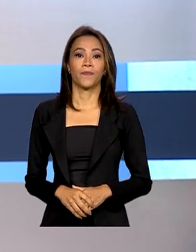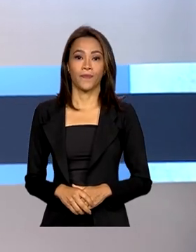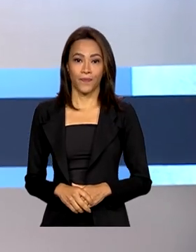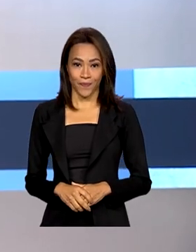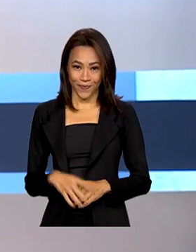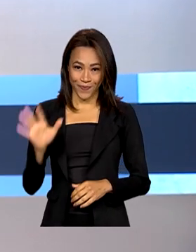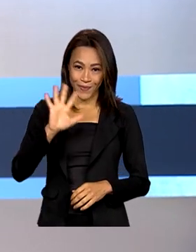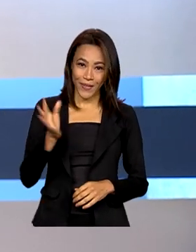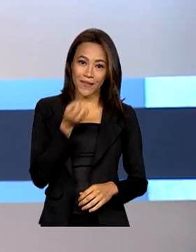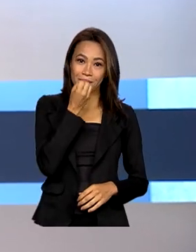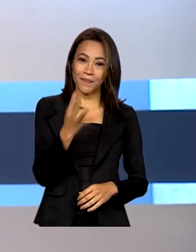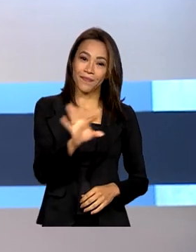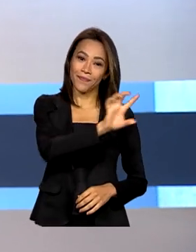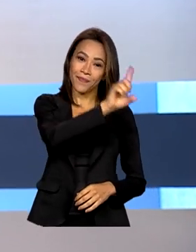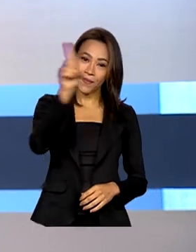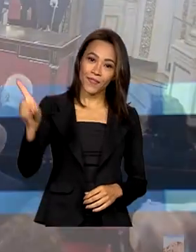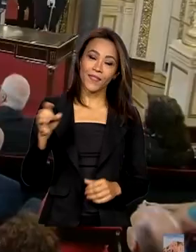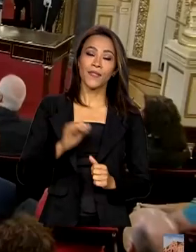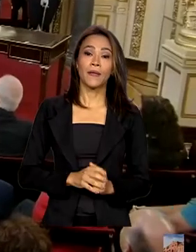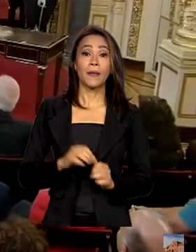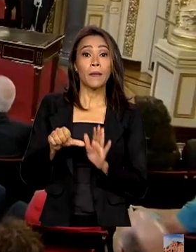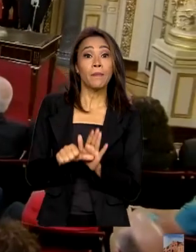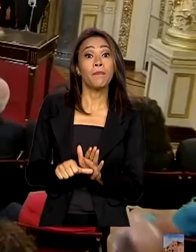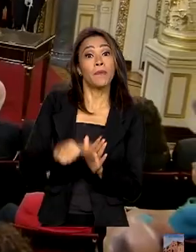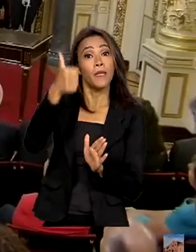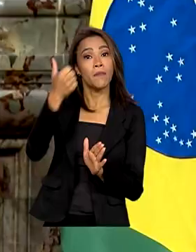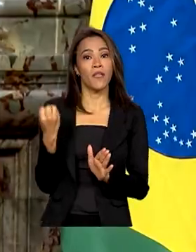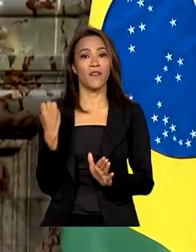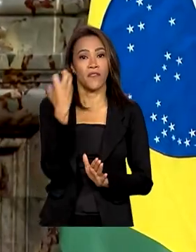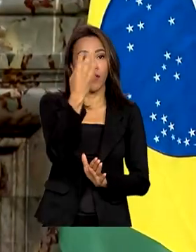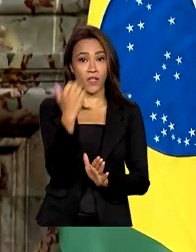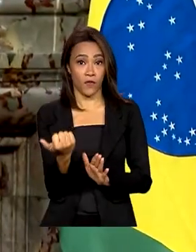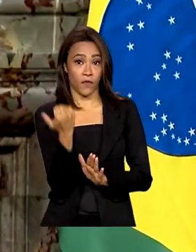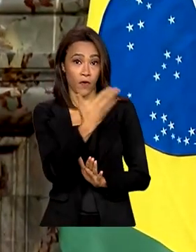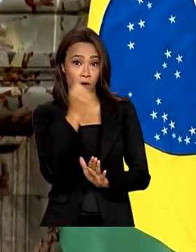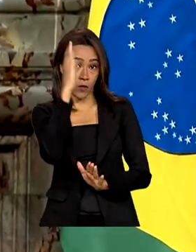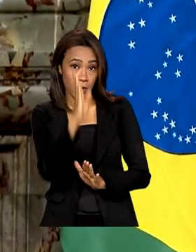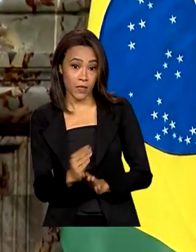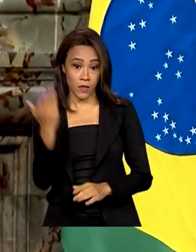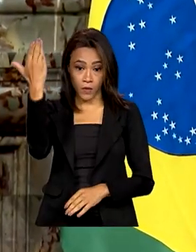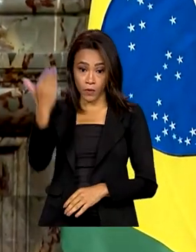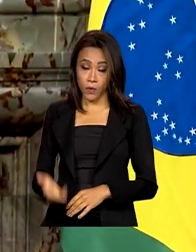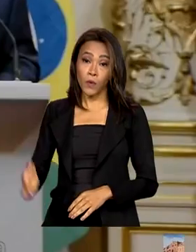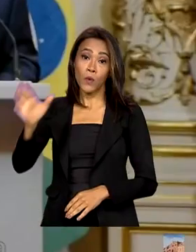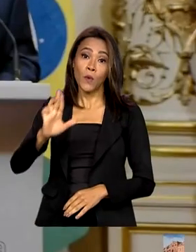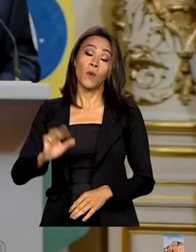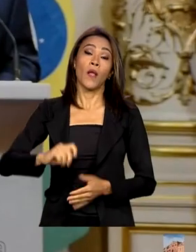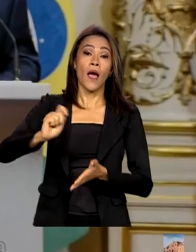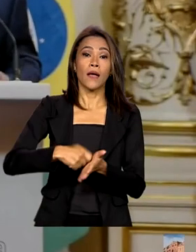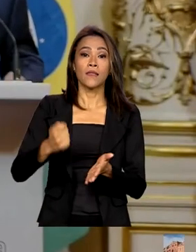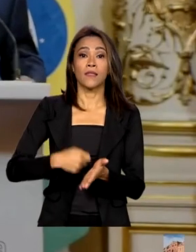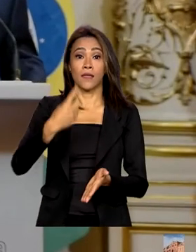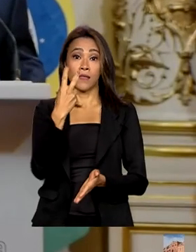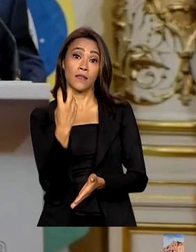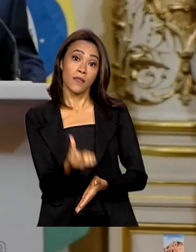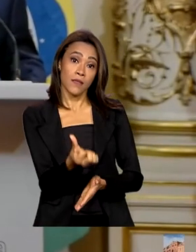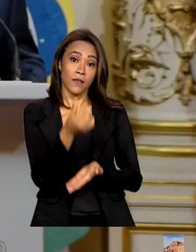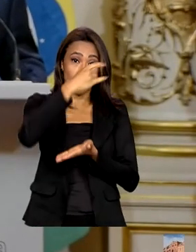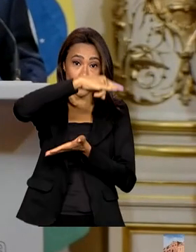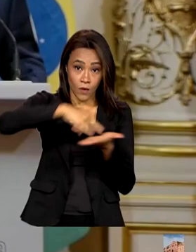Olá, bom dia! Em primeira viagem internacional, Lula assina seis atos de cooperação com a Argentina.